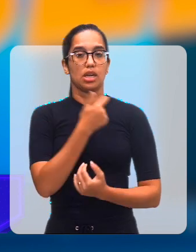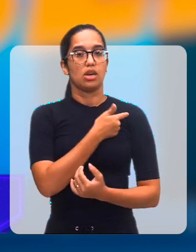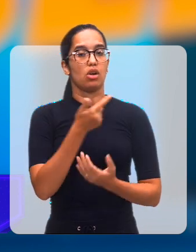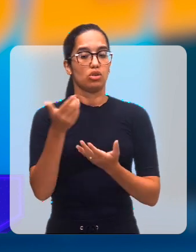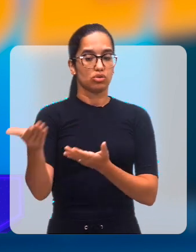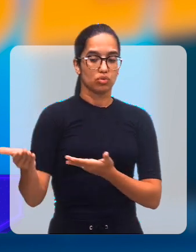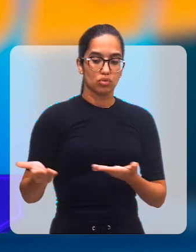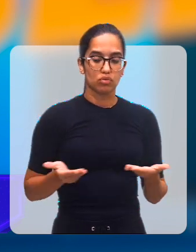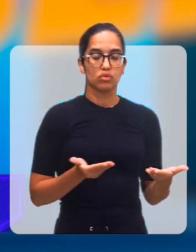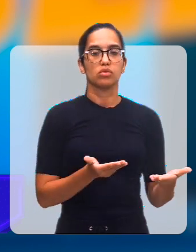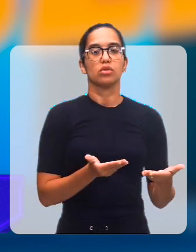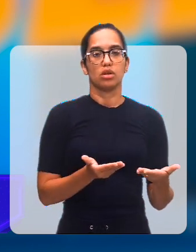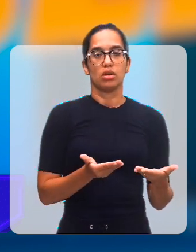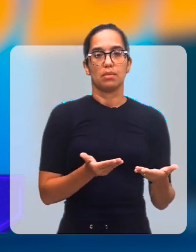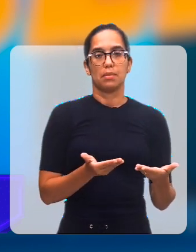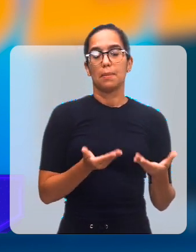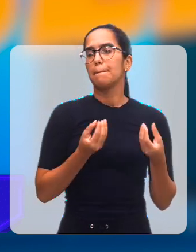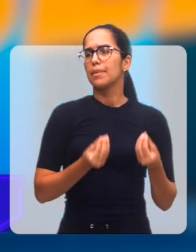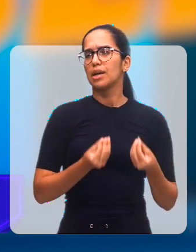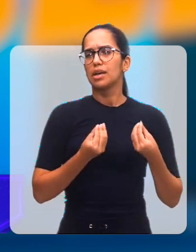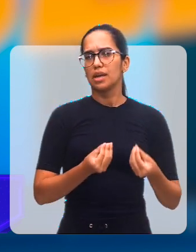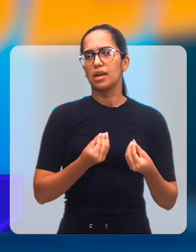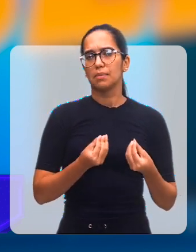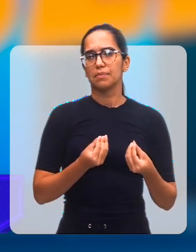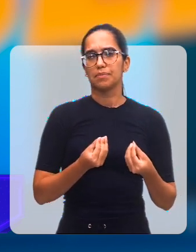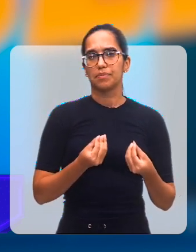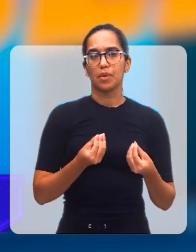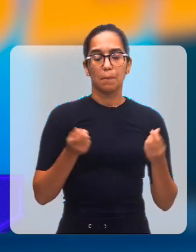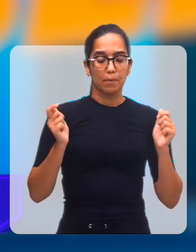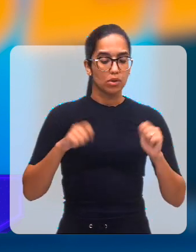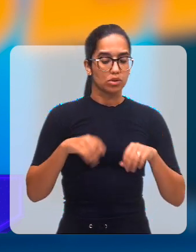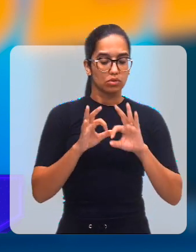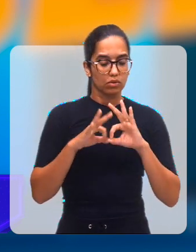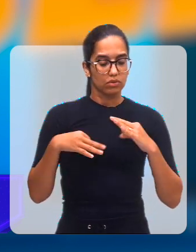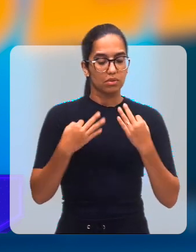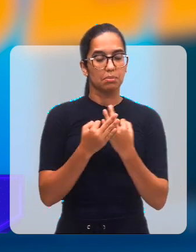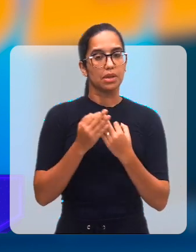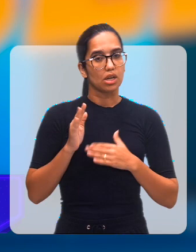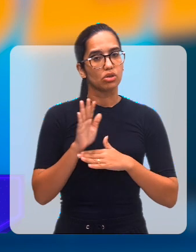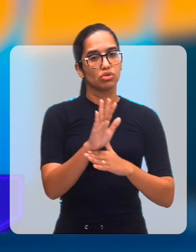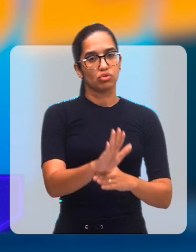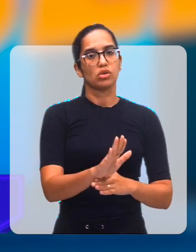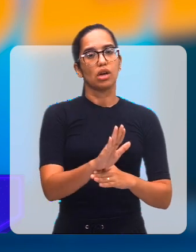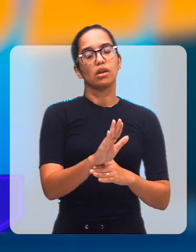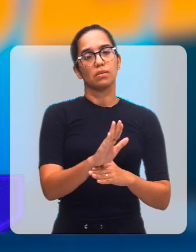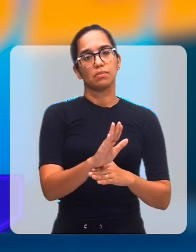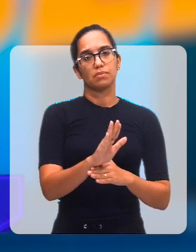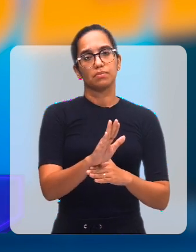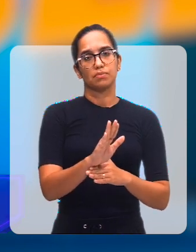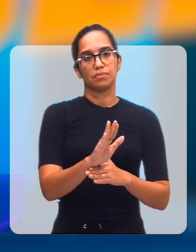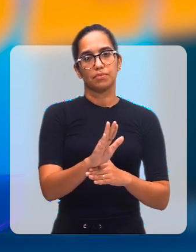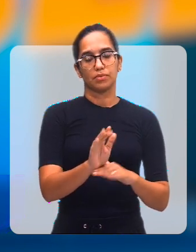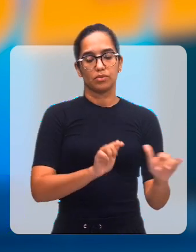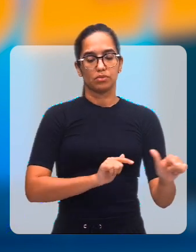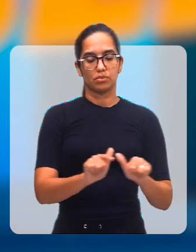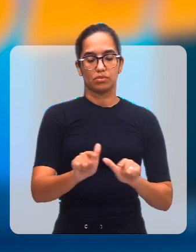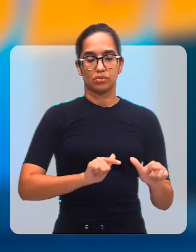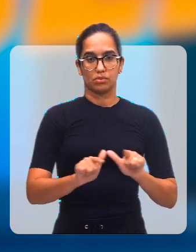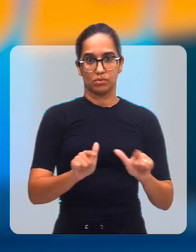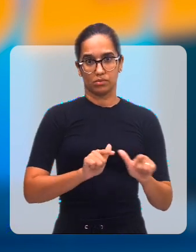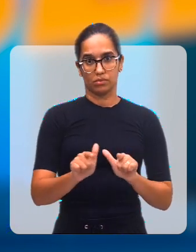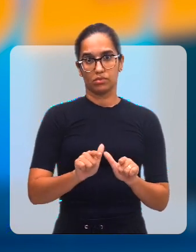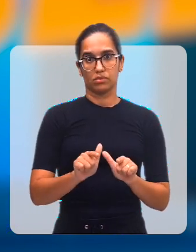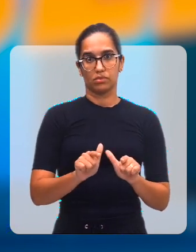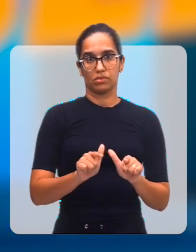também, nós chamamos para o aspecto de também chamar para que essa família colabore nesse processo